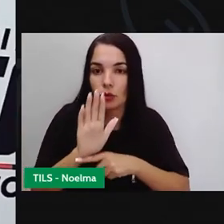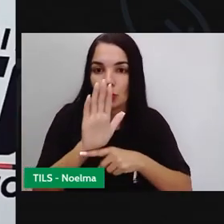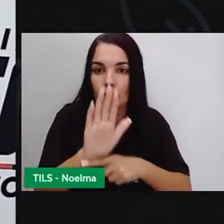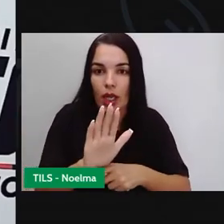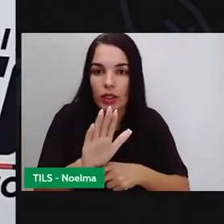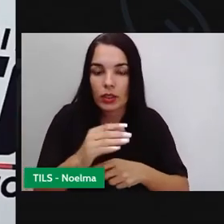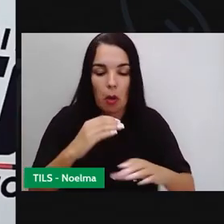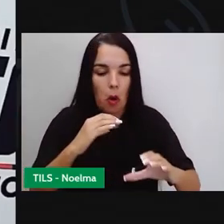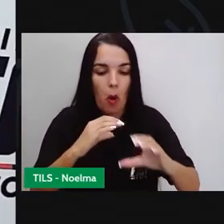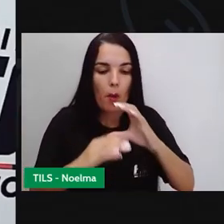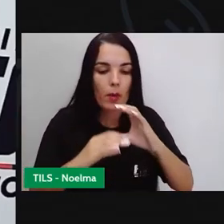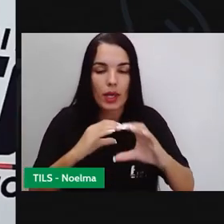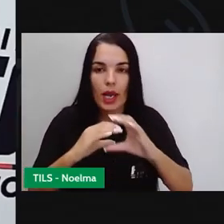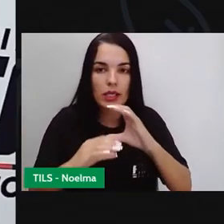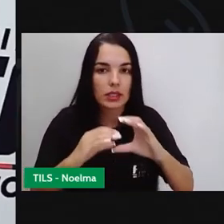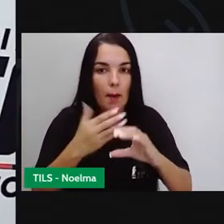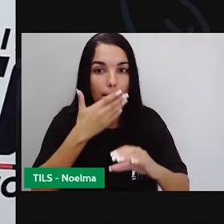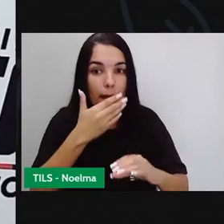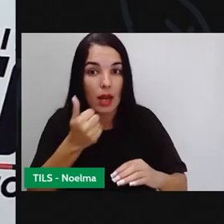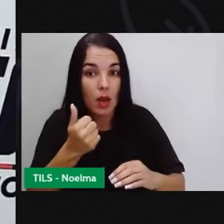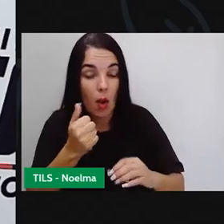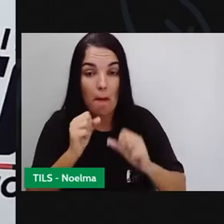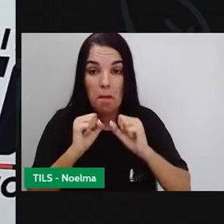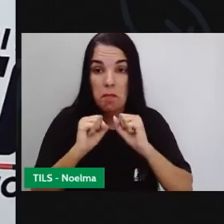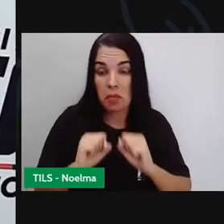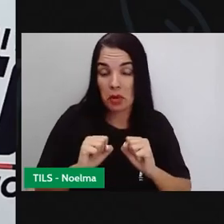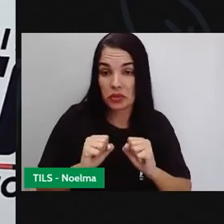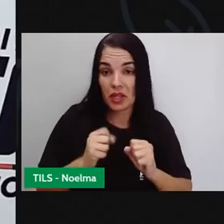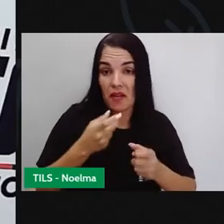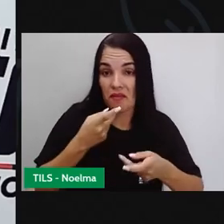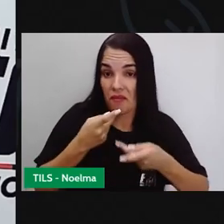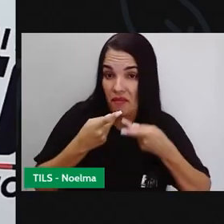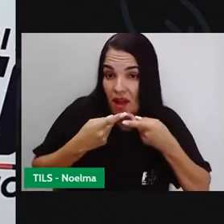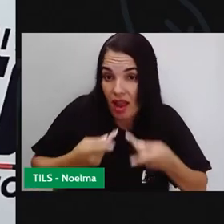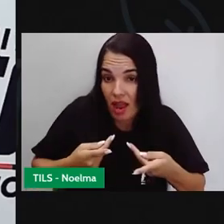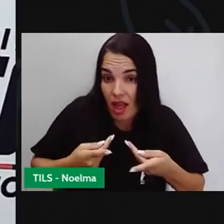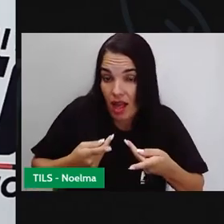seja por meio da fala ou da escrita.